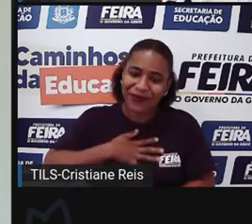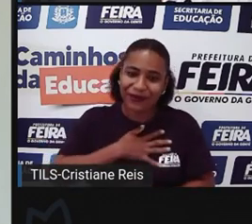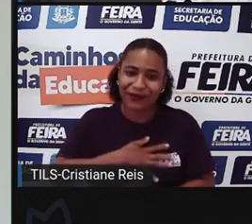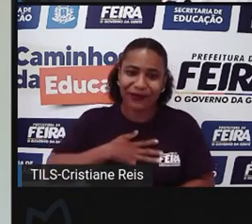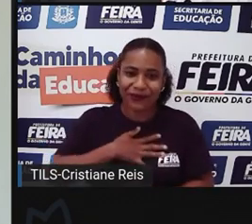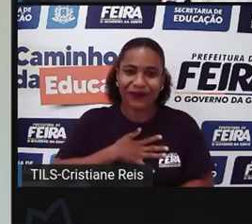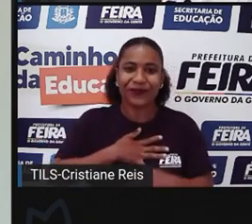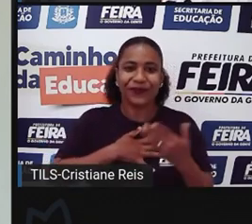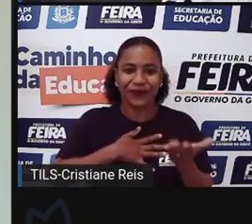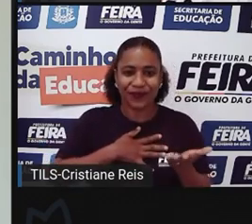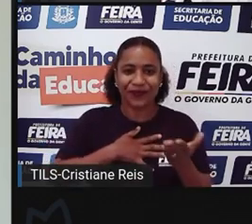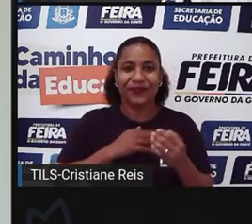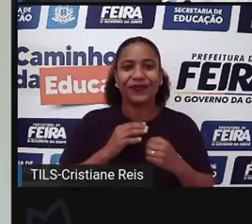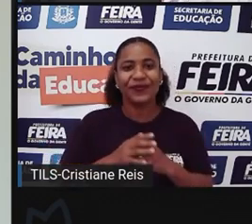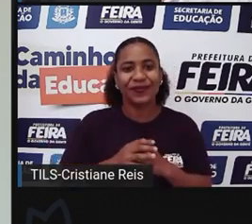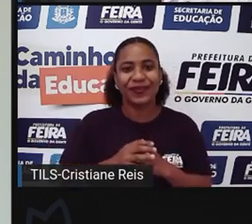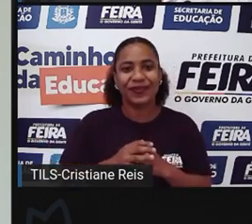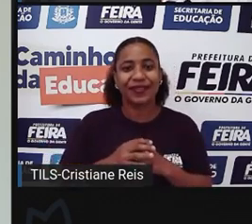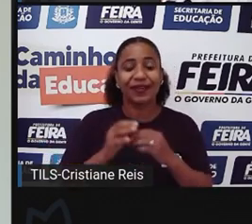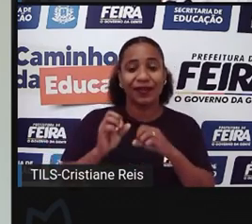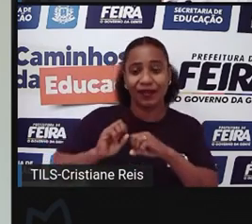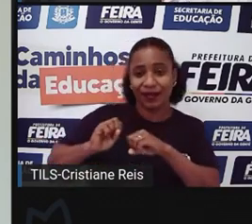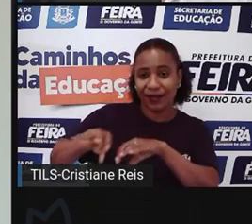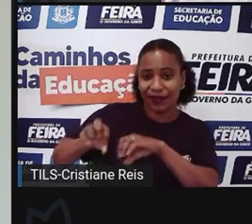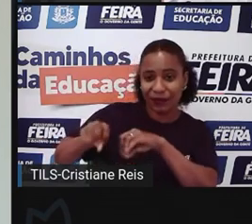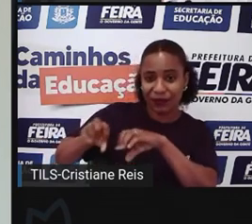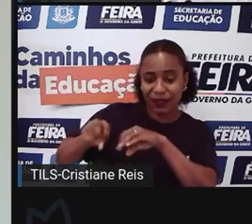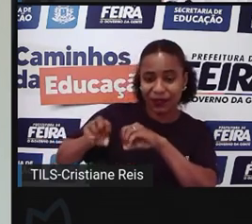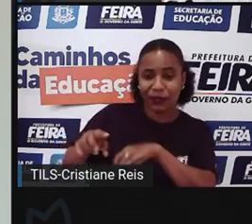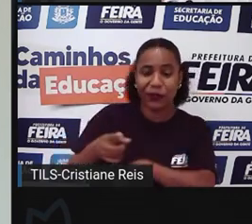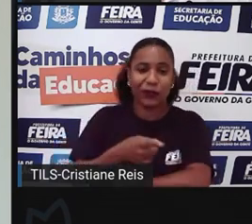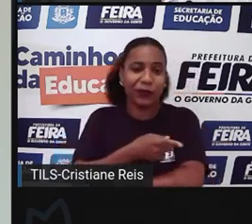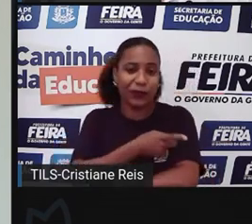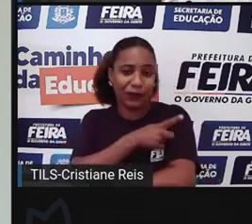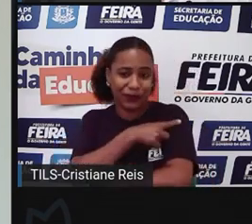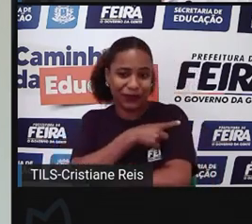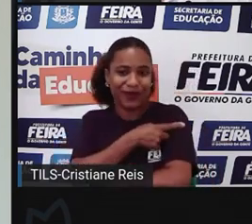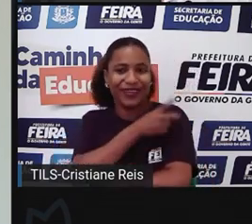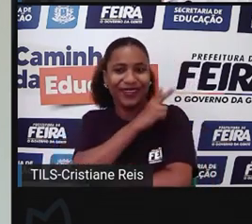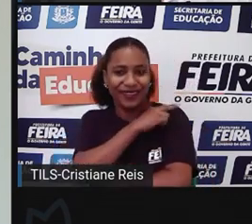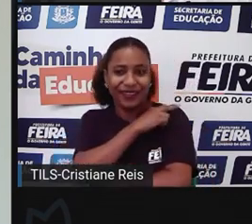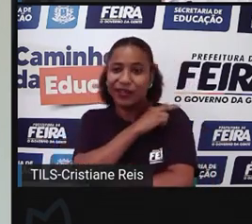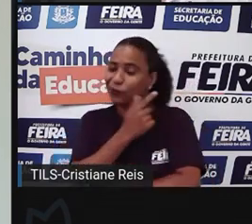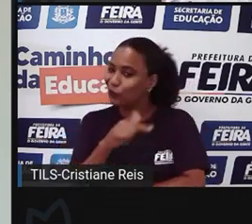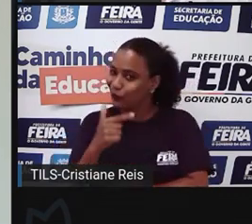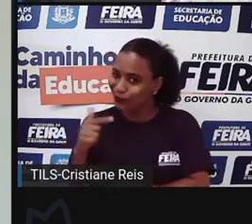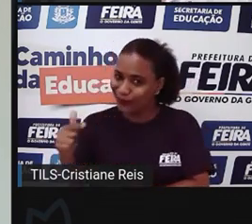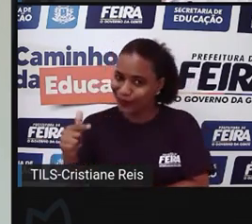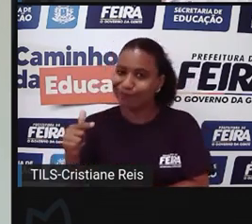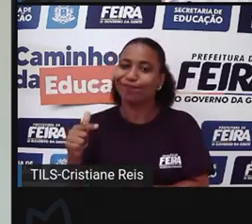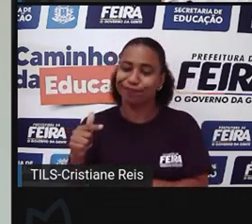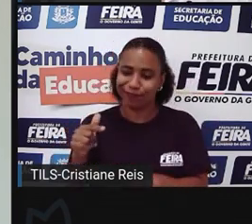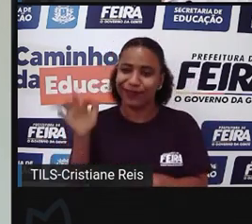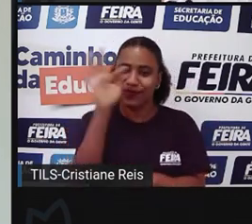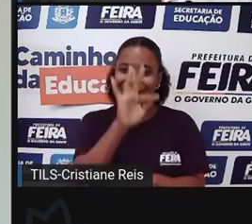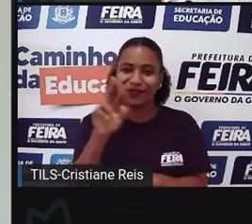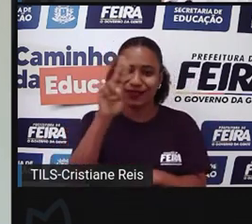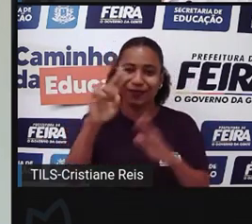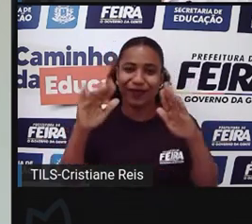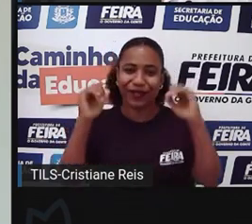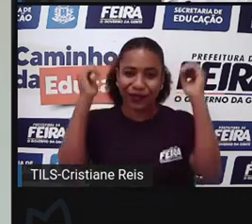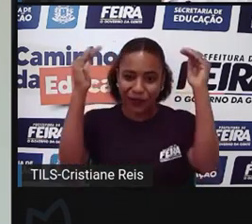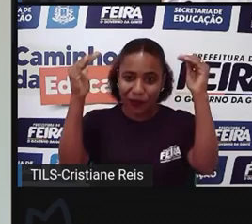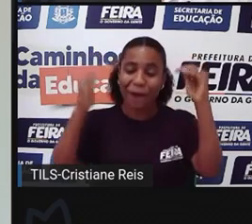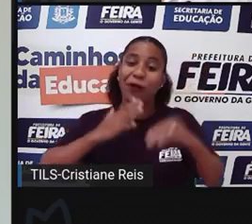trabalhando diretamente com a educação básica, eu vim de lá, né, tenho uma larga experiência na educação básica, gosto